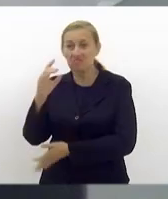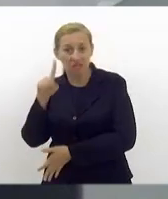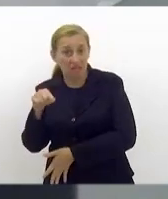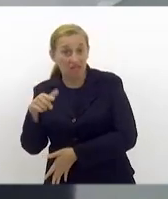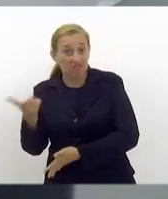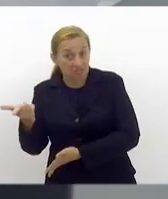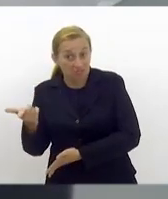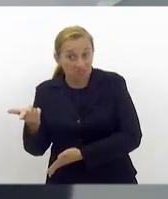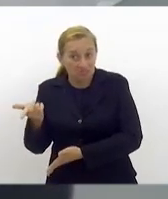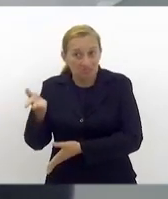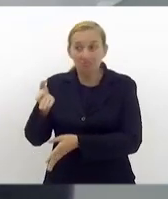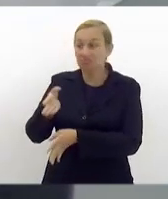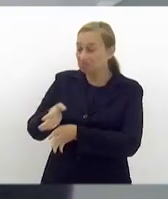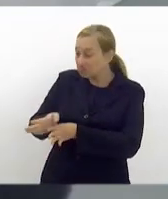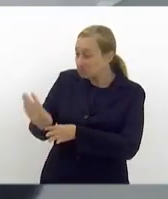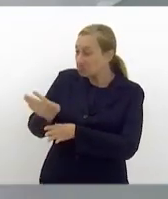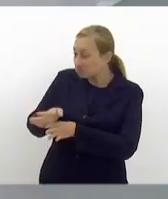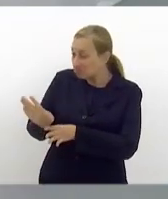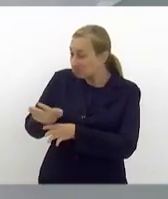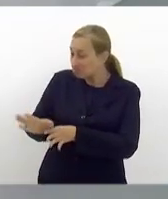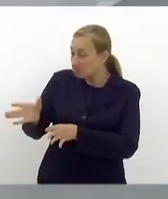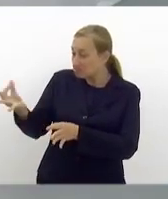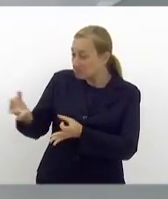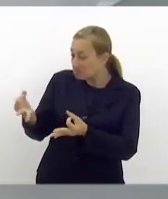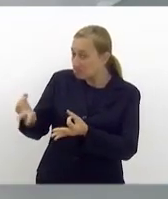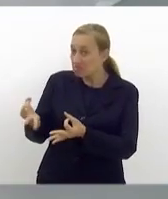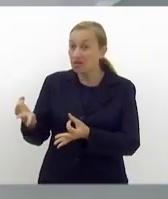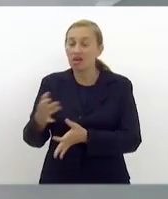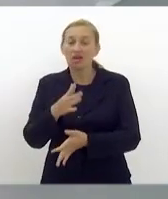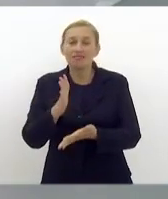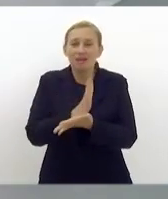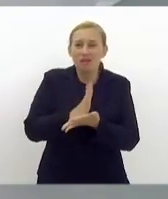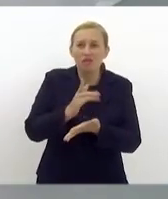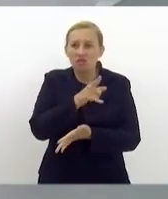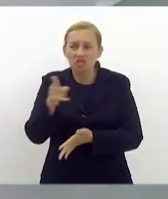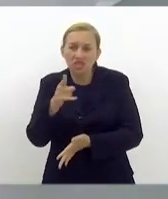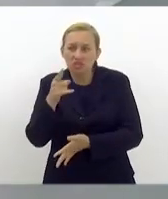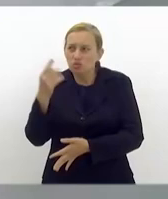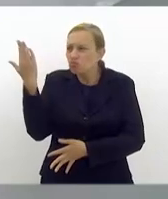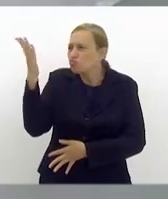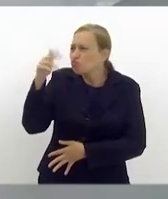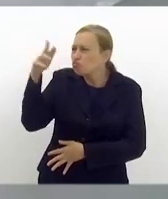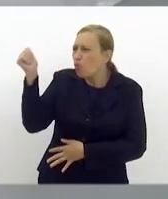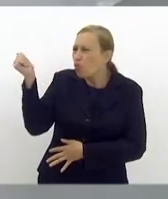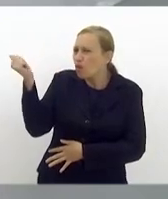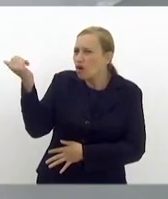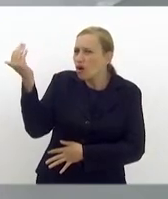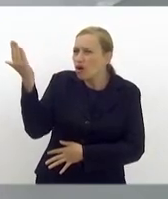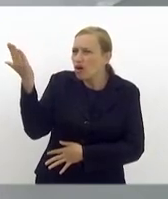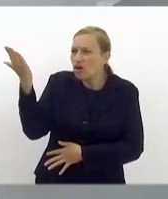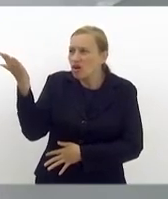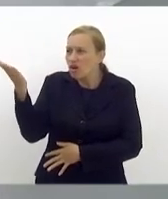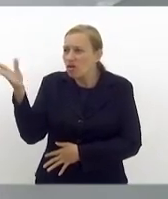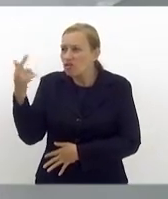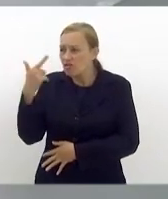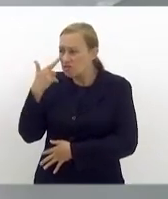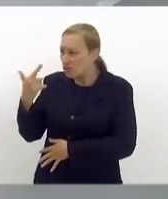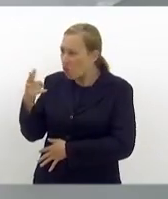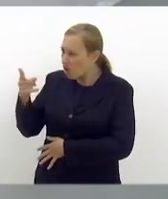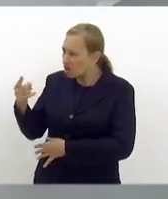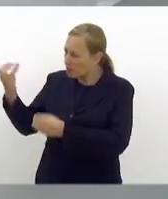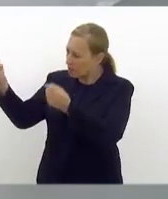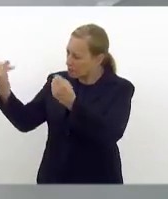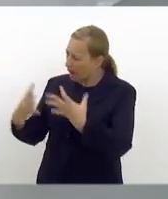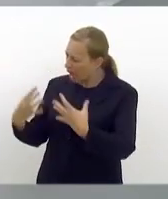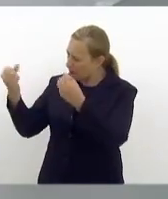É uma consulta. Talvez vocês nunca ouviram dar esse diagnóstico todo